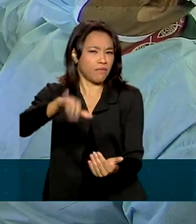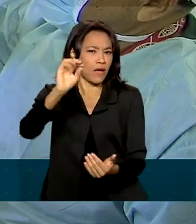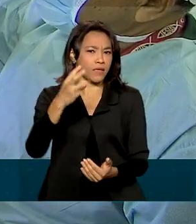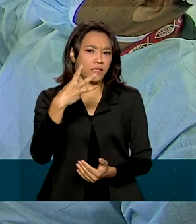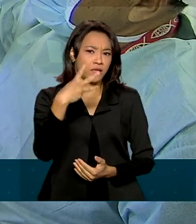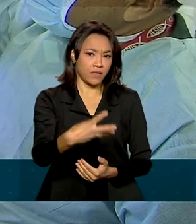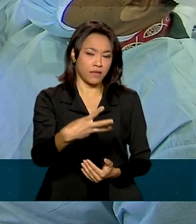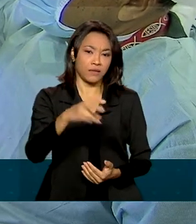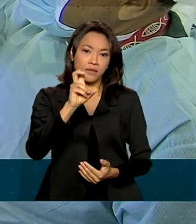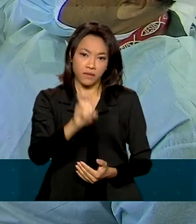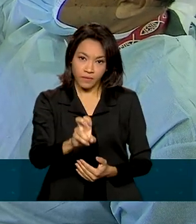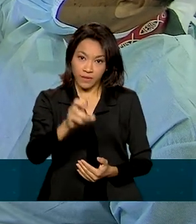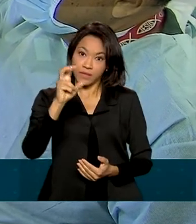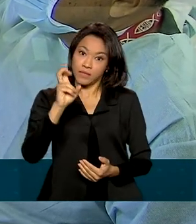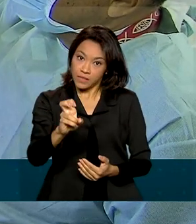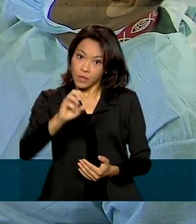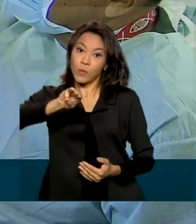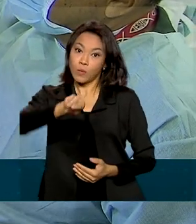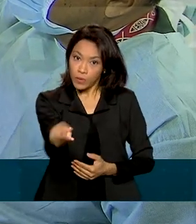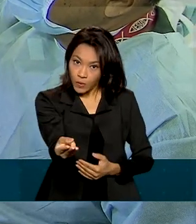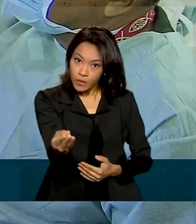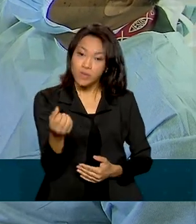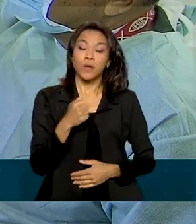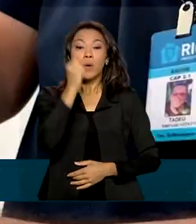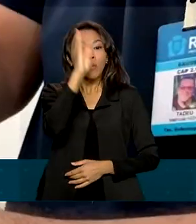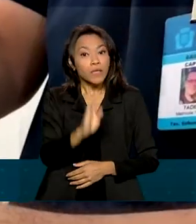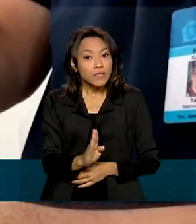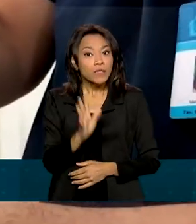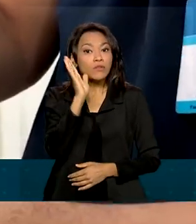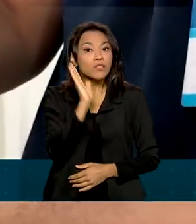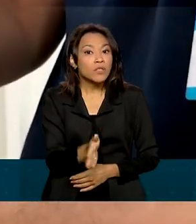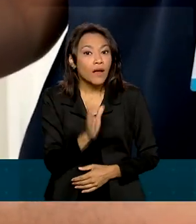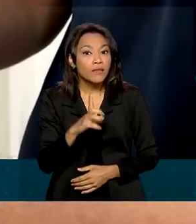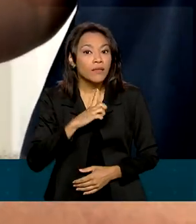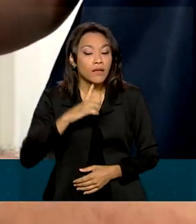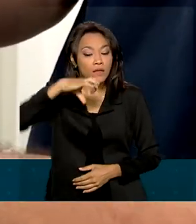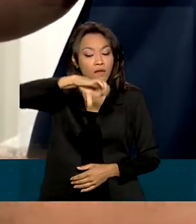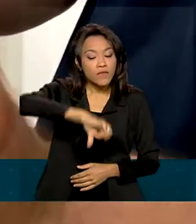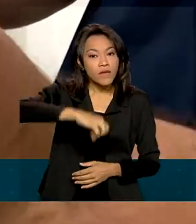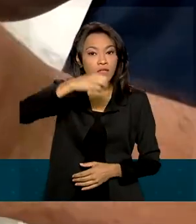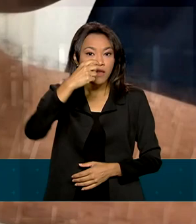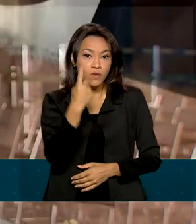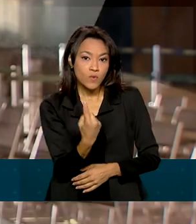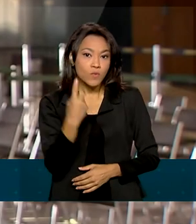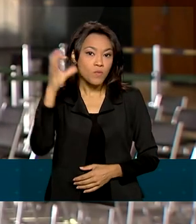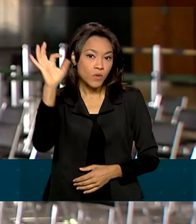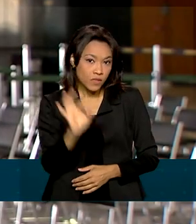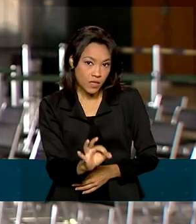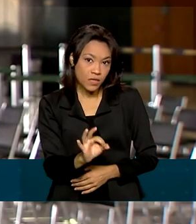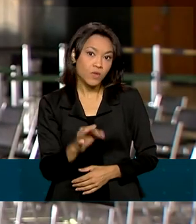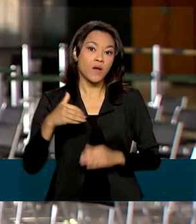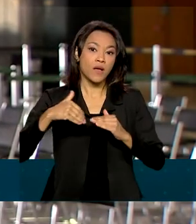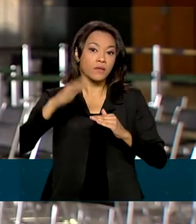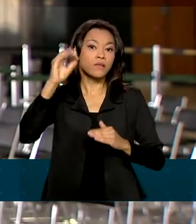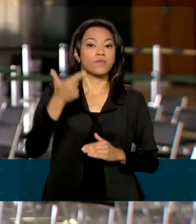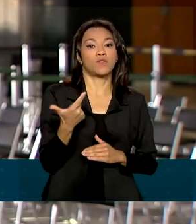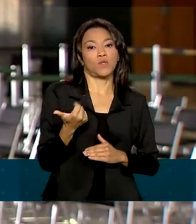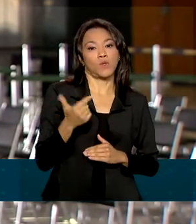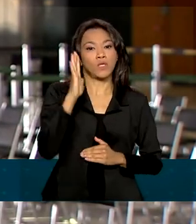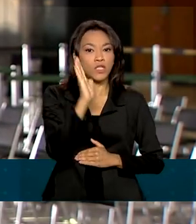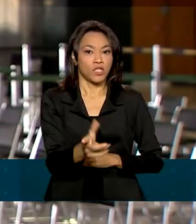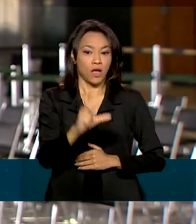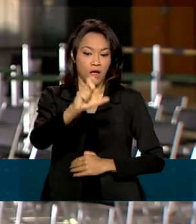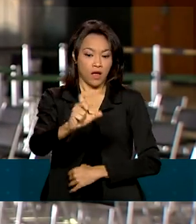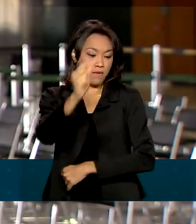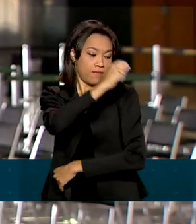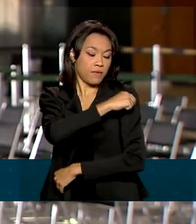355 milhões. O Brasil já conta com mais de 91% da população acima de 12 anos imunizada